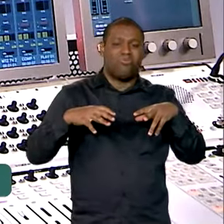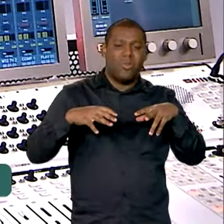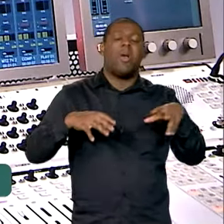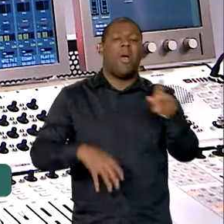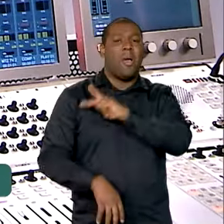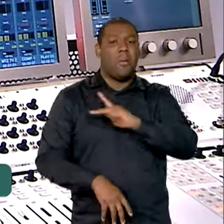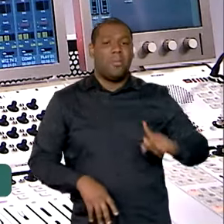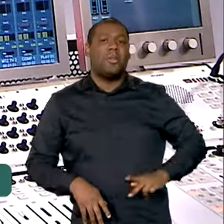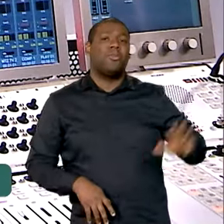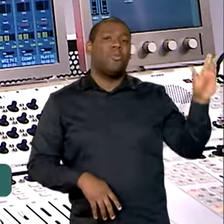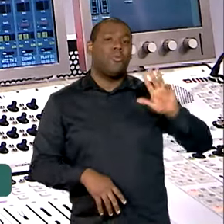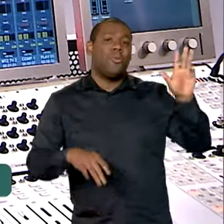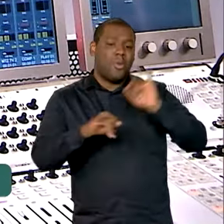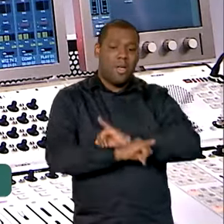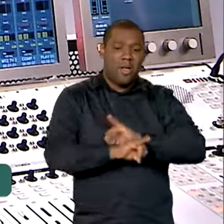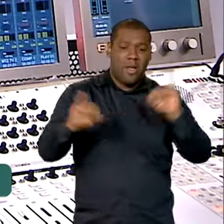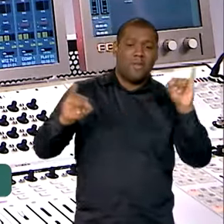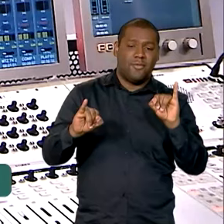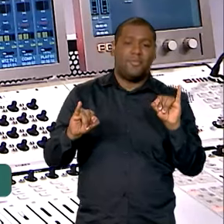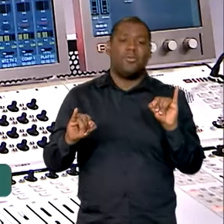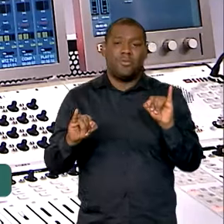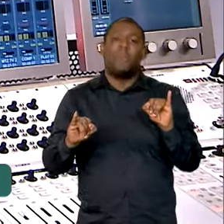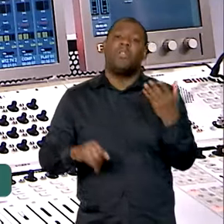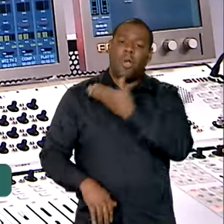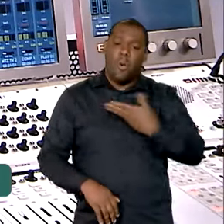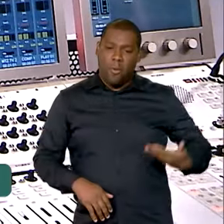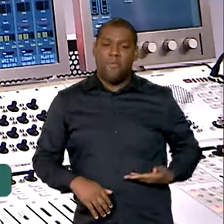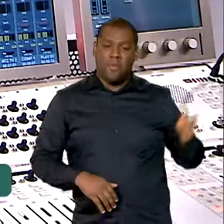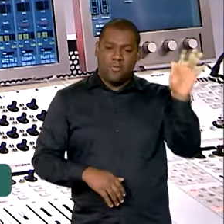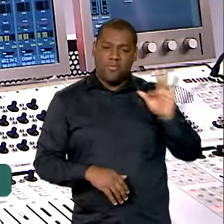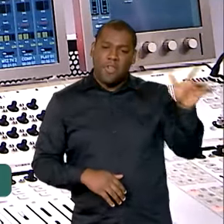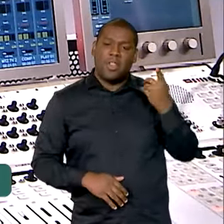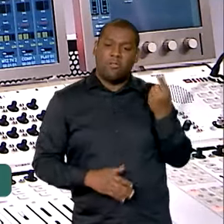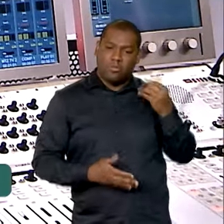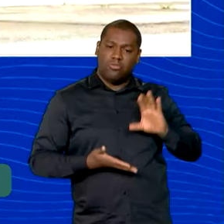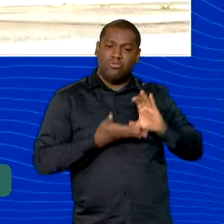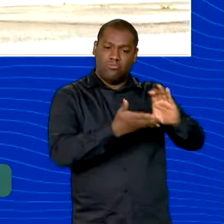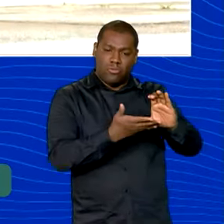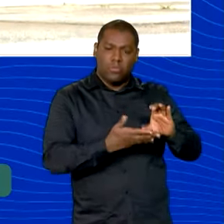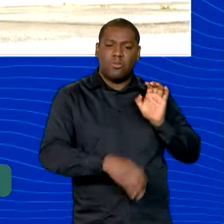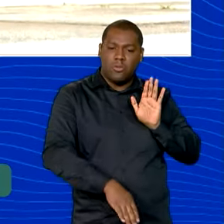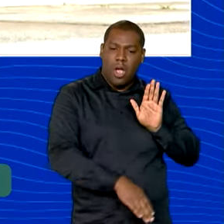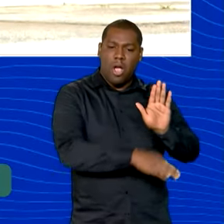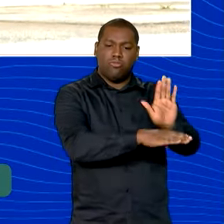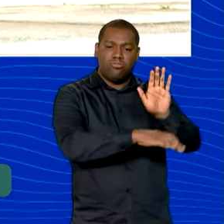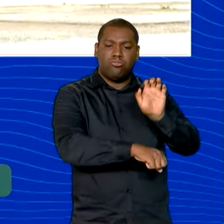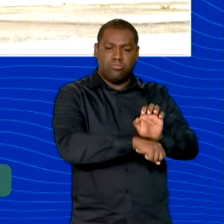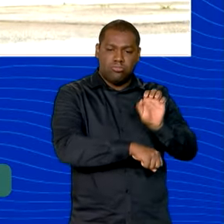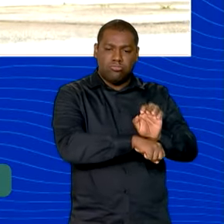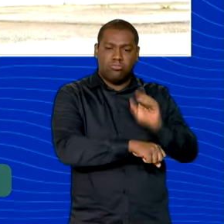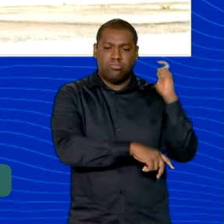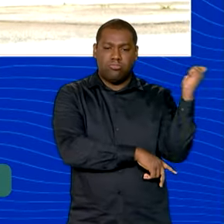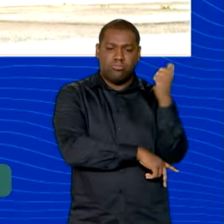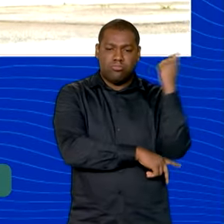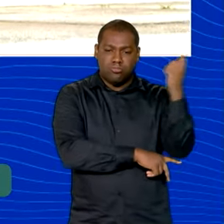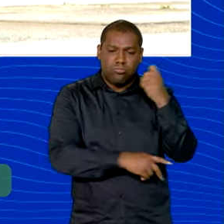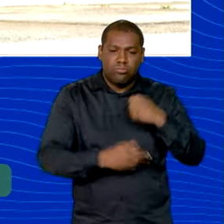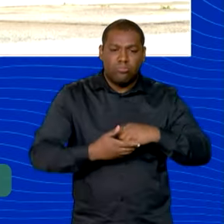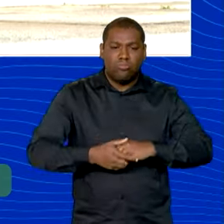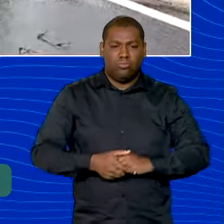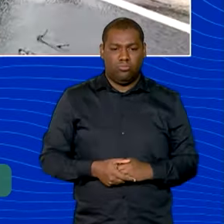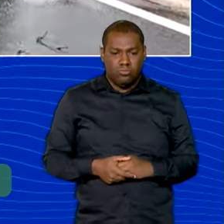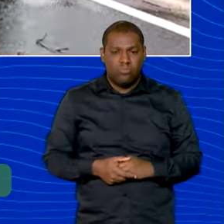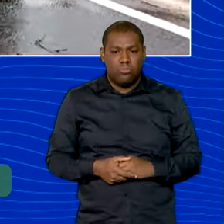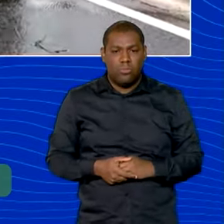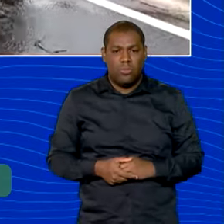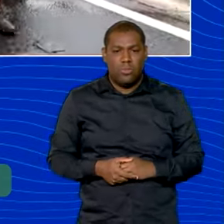voltou a afirmar que não haverá falta de recursos para ajudar o Estado. O que nós vamos fazer é devolver